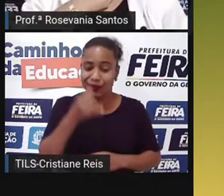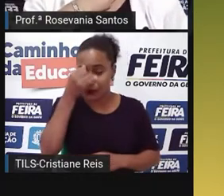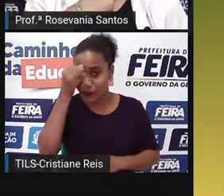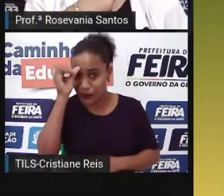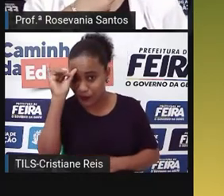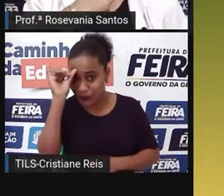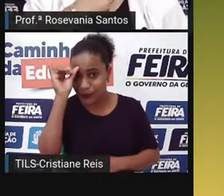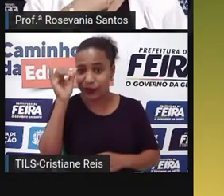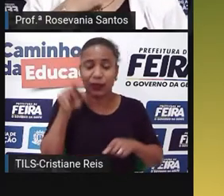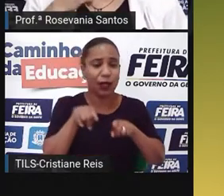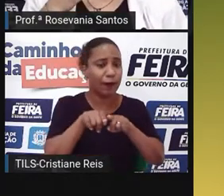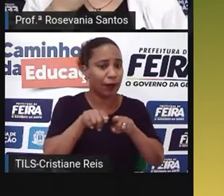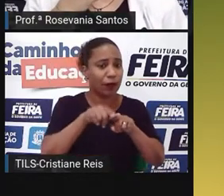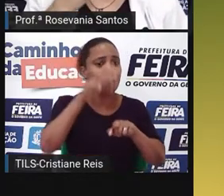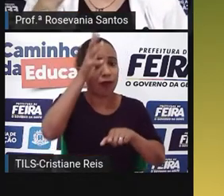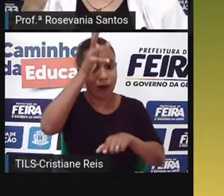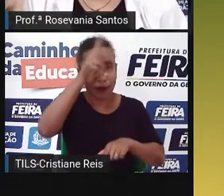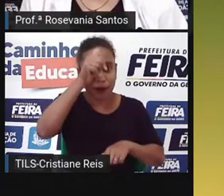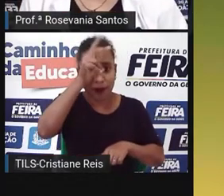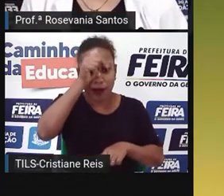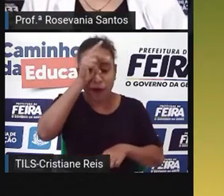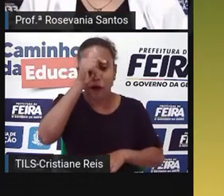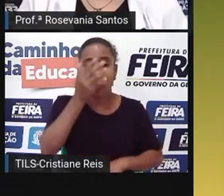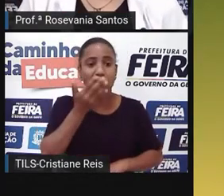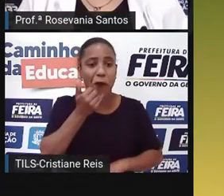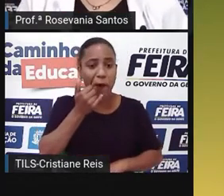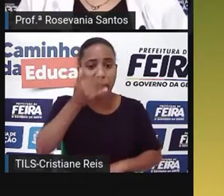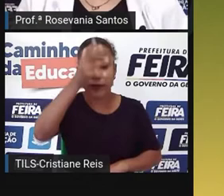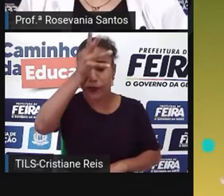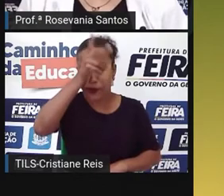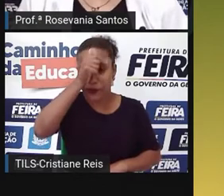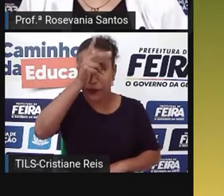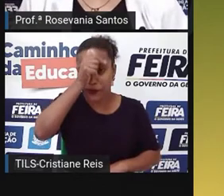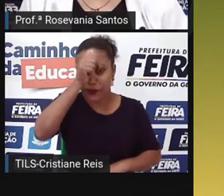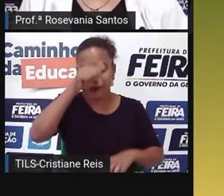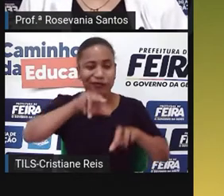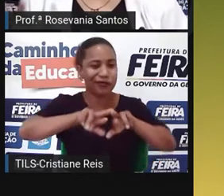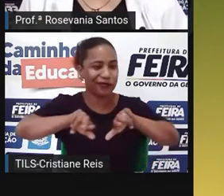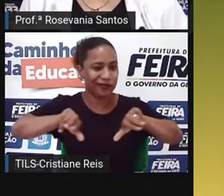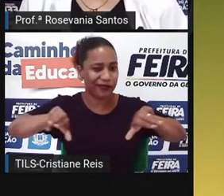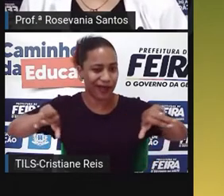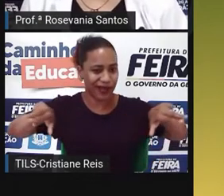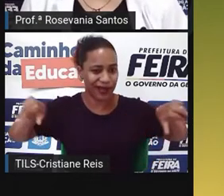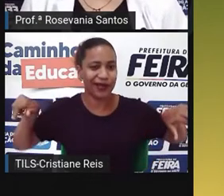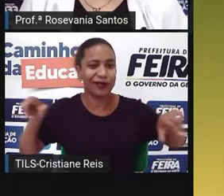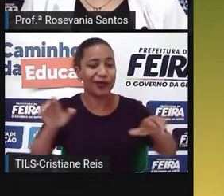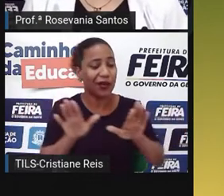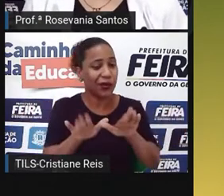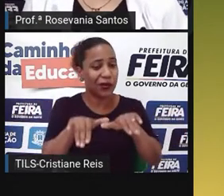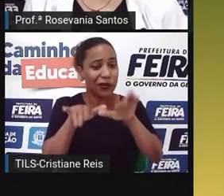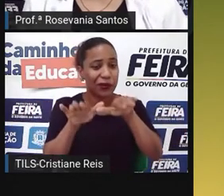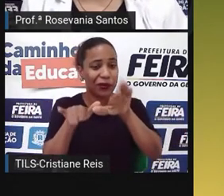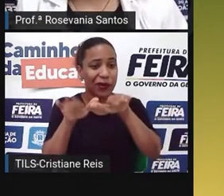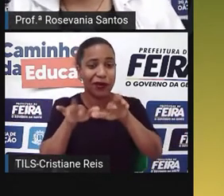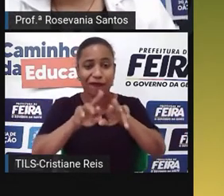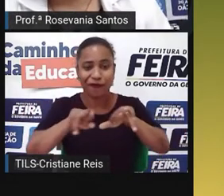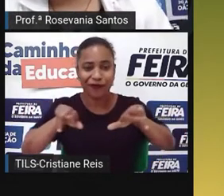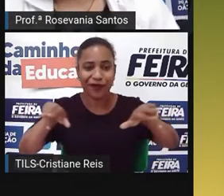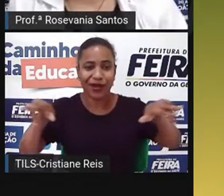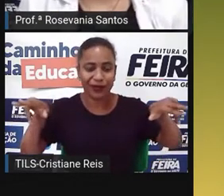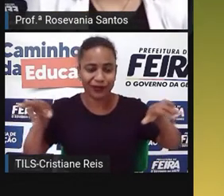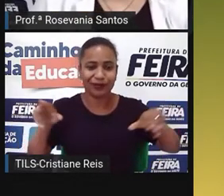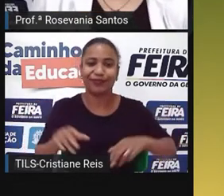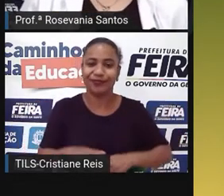aves, principalmente, né? Que eles consomem muitas aves. Então, tem todo esse cuidado aí com relação à